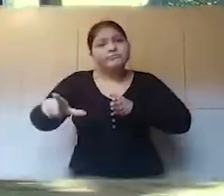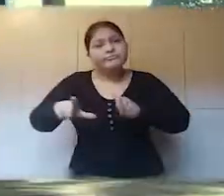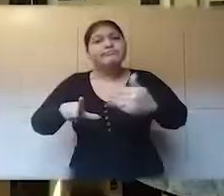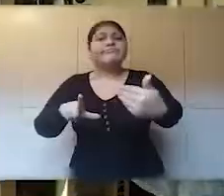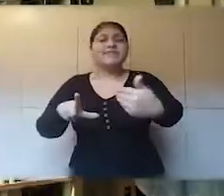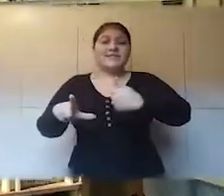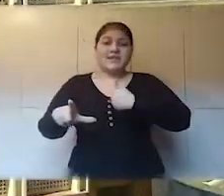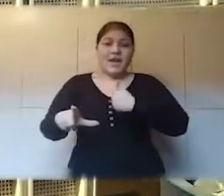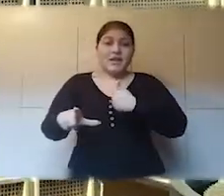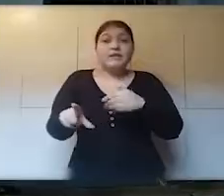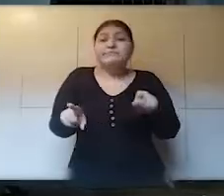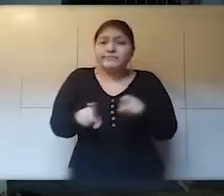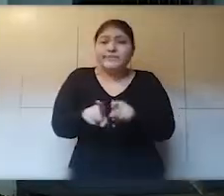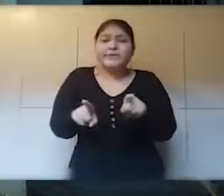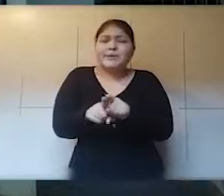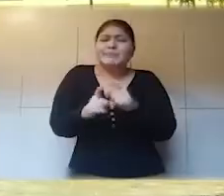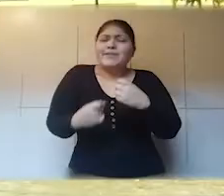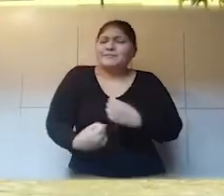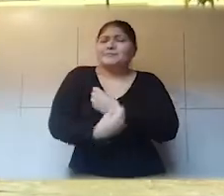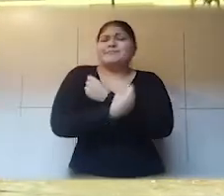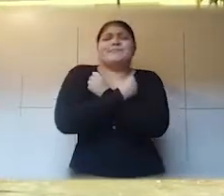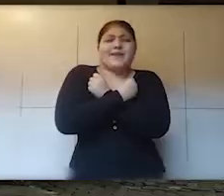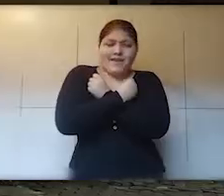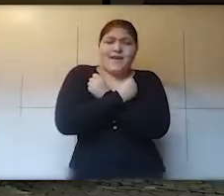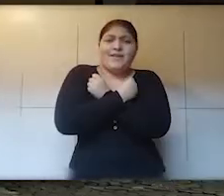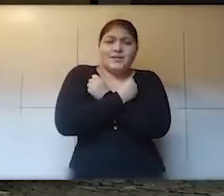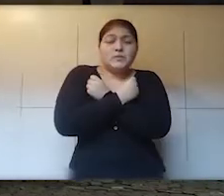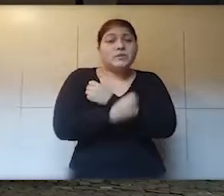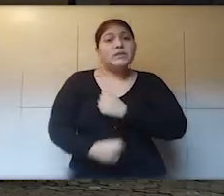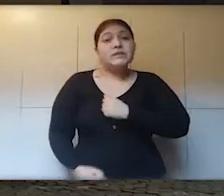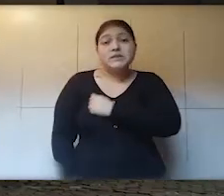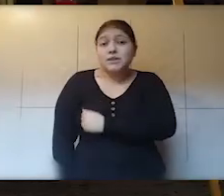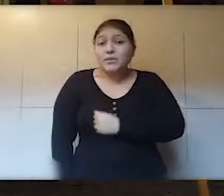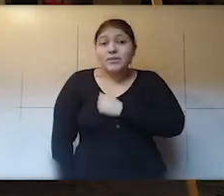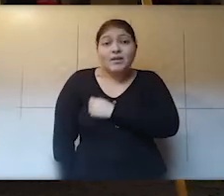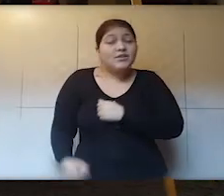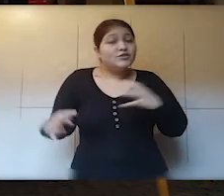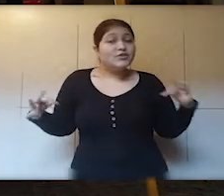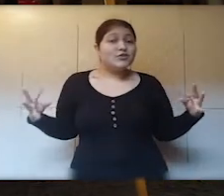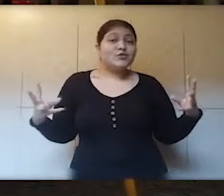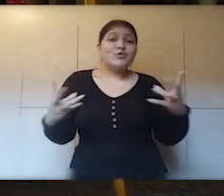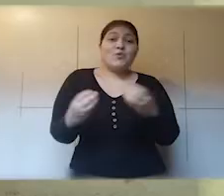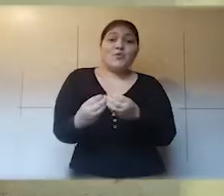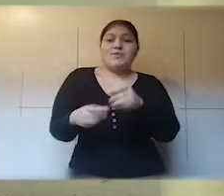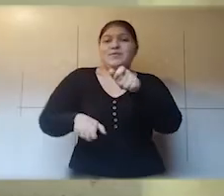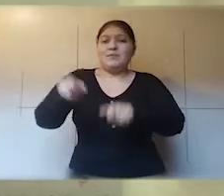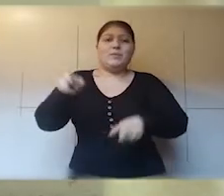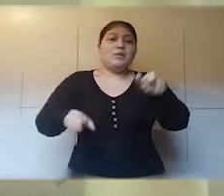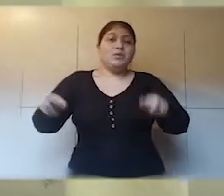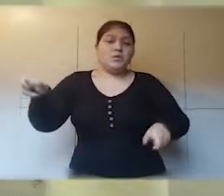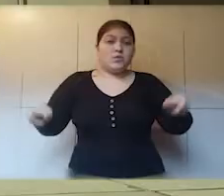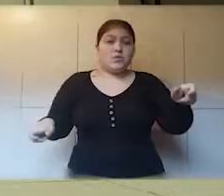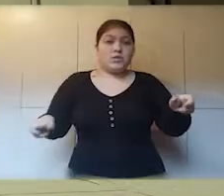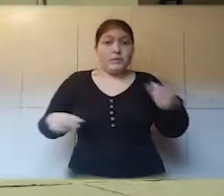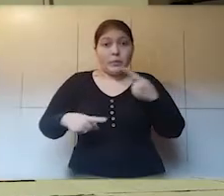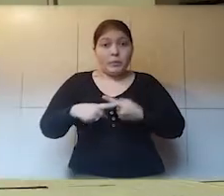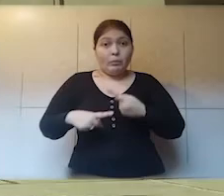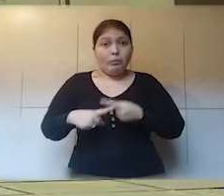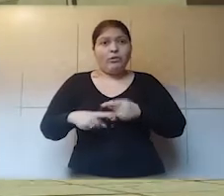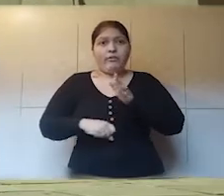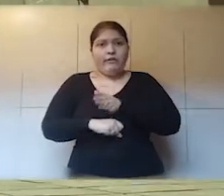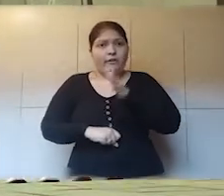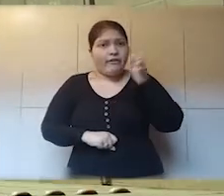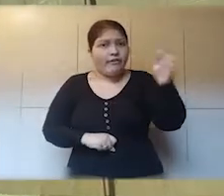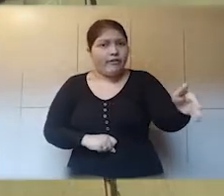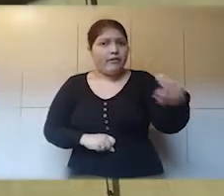aulas e laboratórios e dos abraços. Saudades de todos e de todas, porque somos a razão